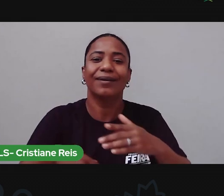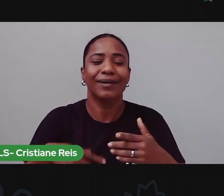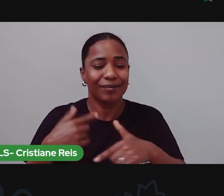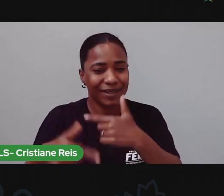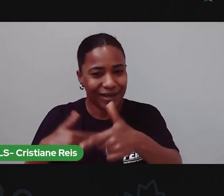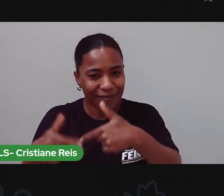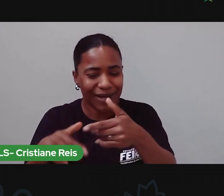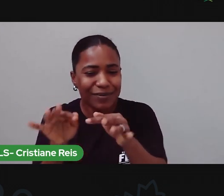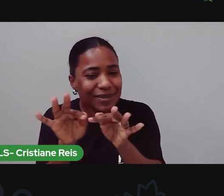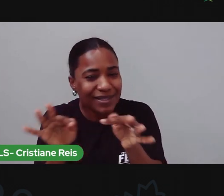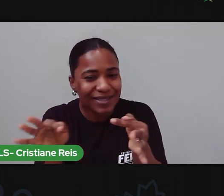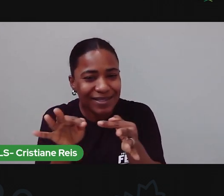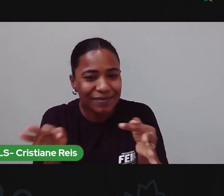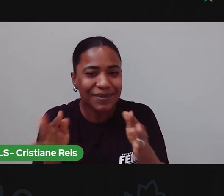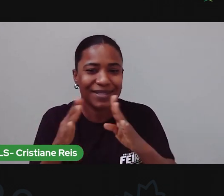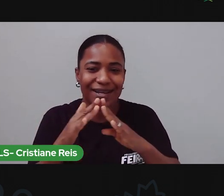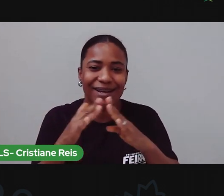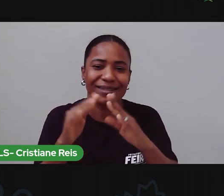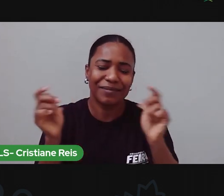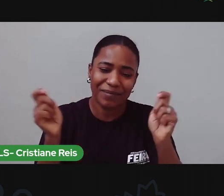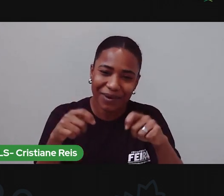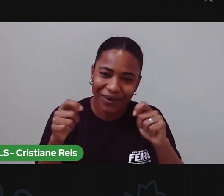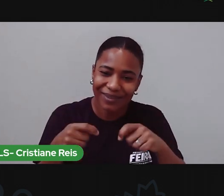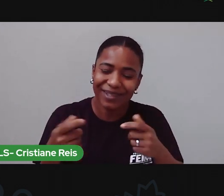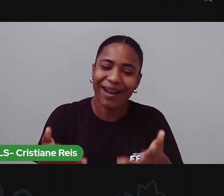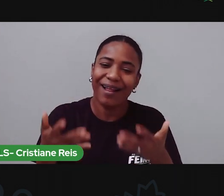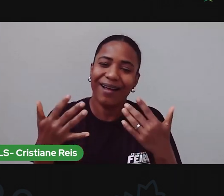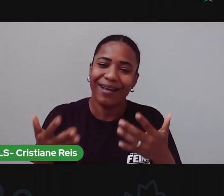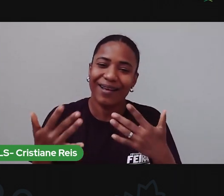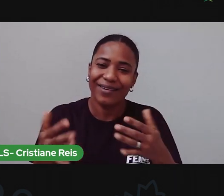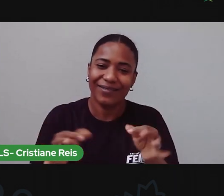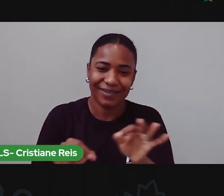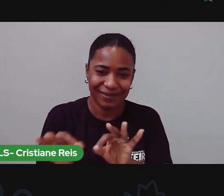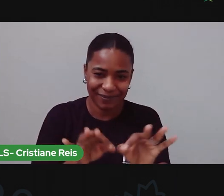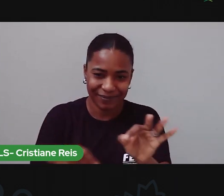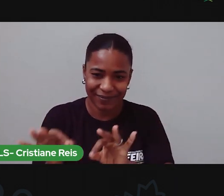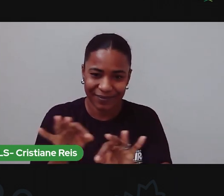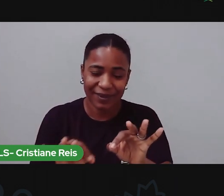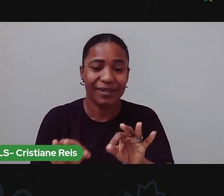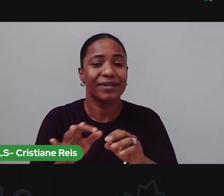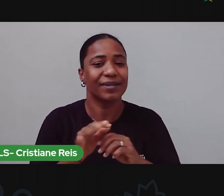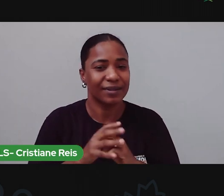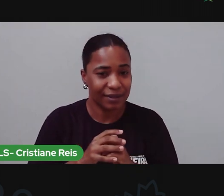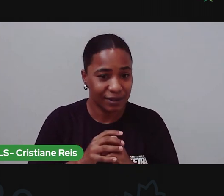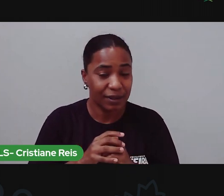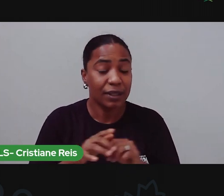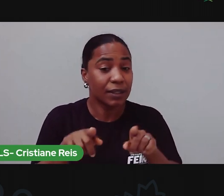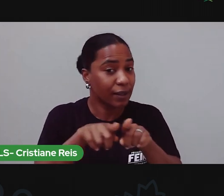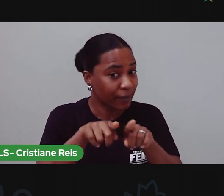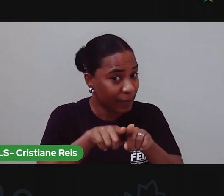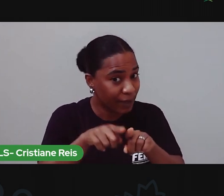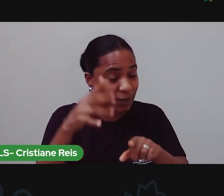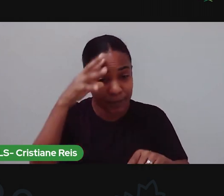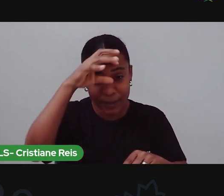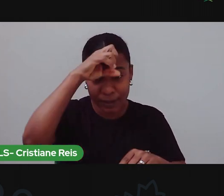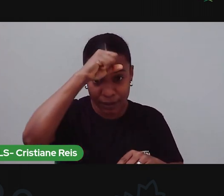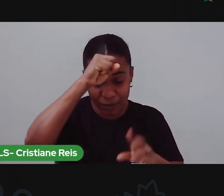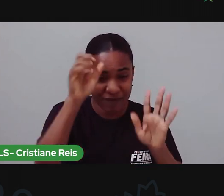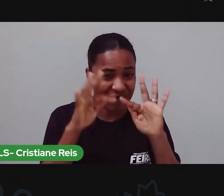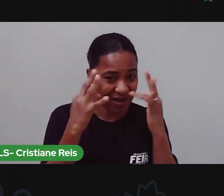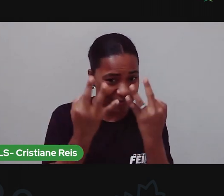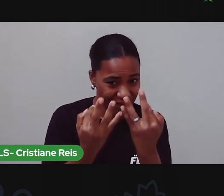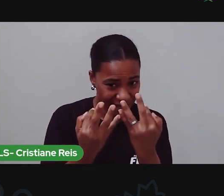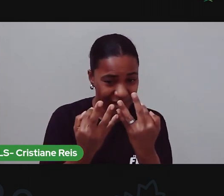E vimos, crianças, que esses papéis sociais, essas responsabilidades, elas não são as mesmas em todas as famílias.